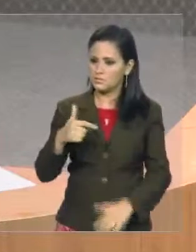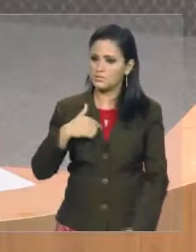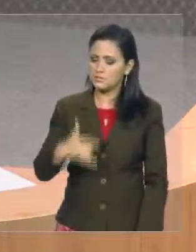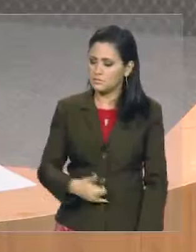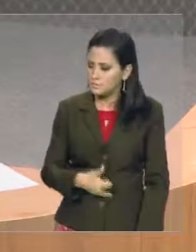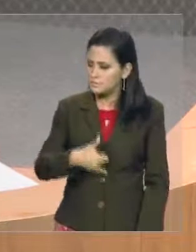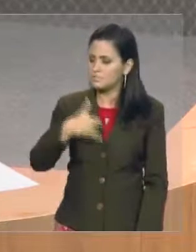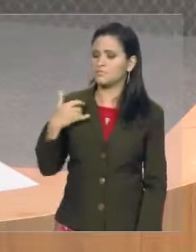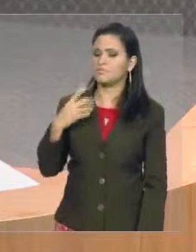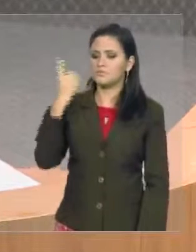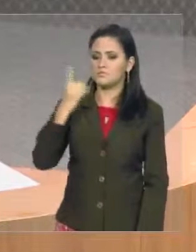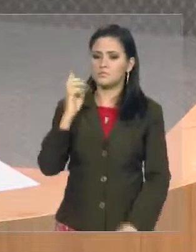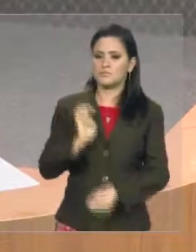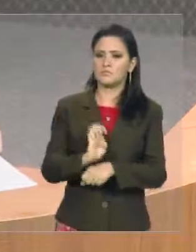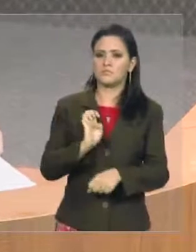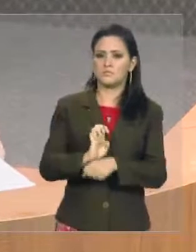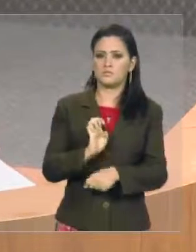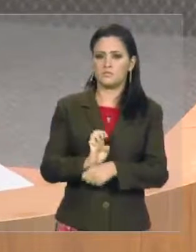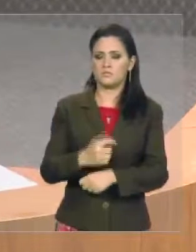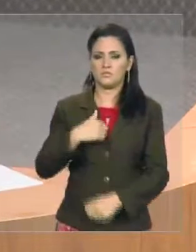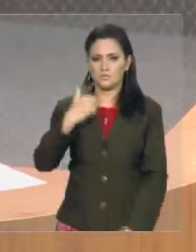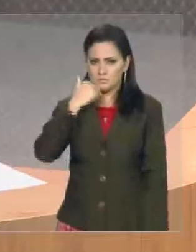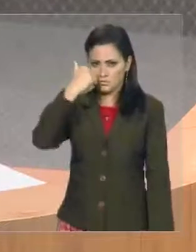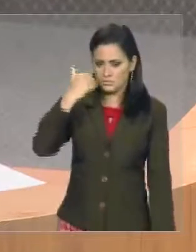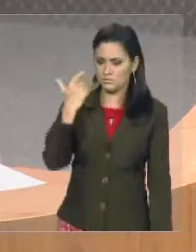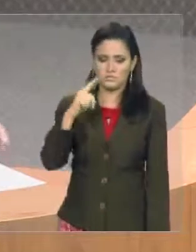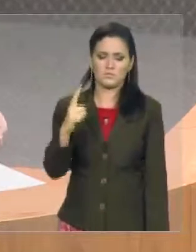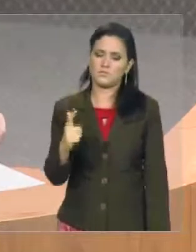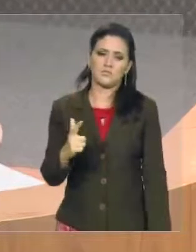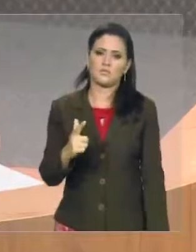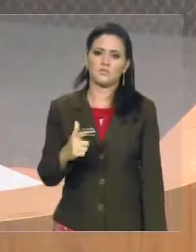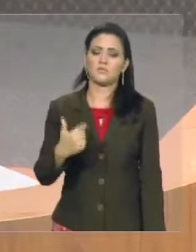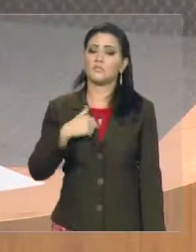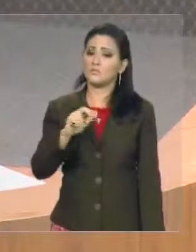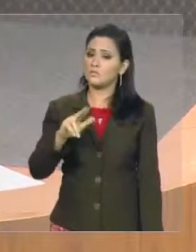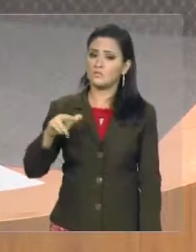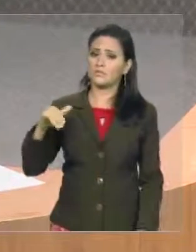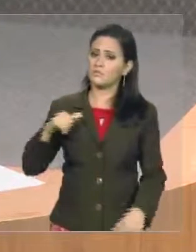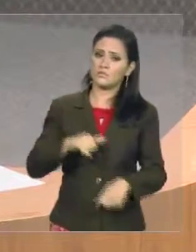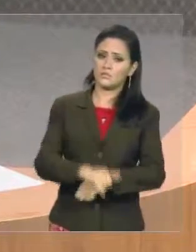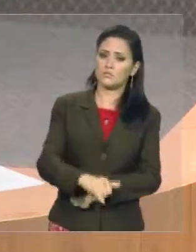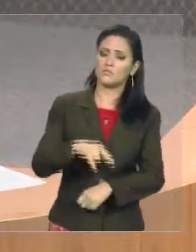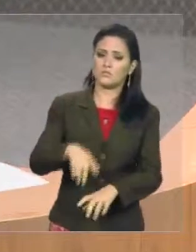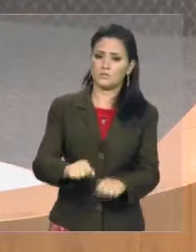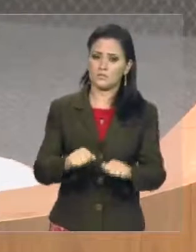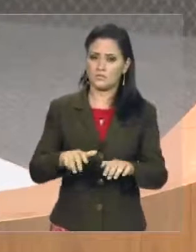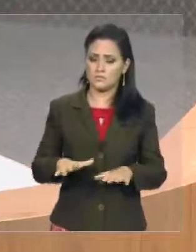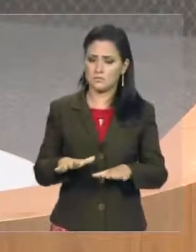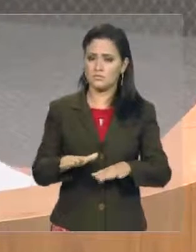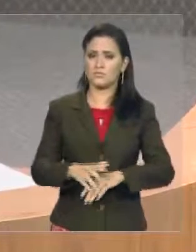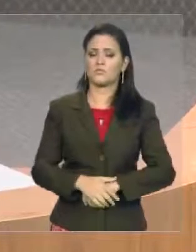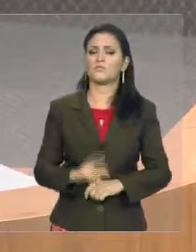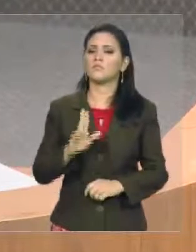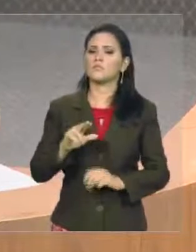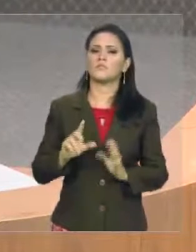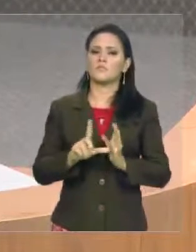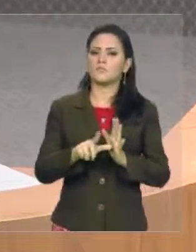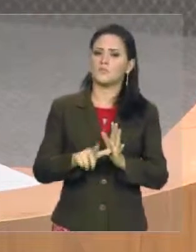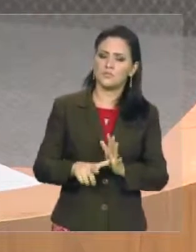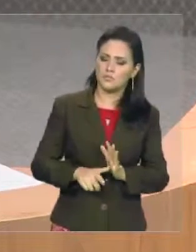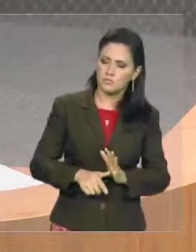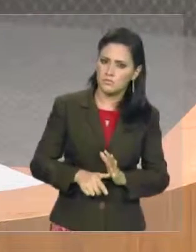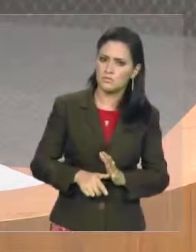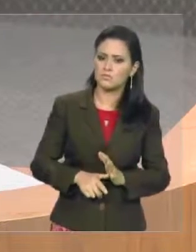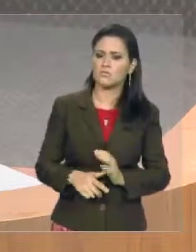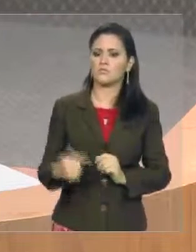eu não tenho vergonha de ser deputado estadual, e eu nunca faltei uma sessão nesta casa, nunca cheguei atrasado, e